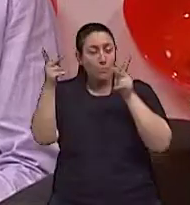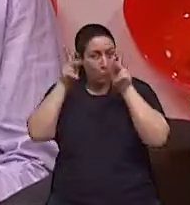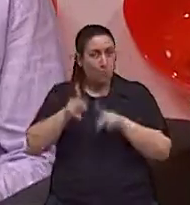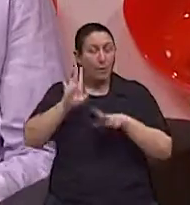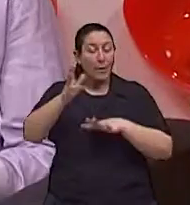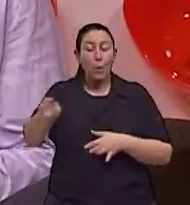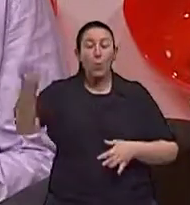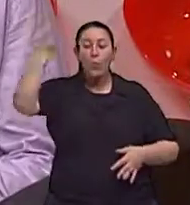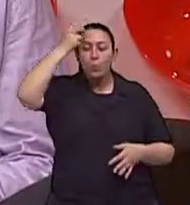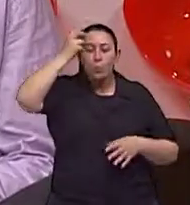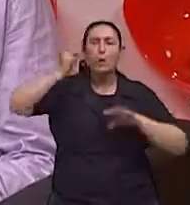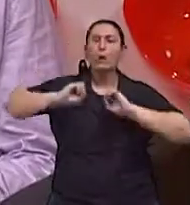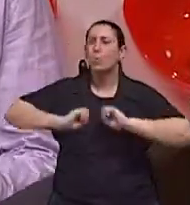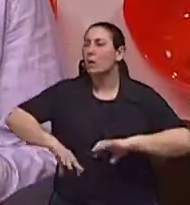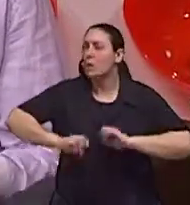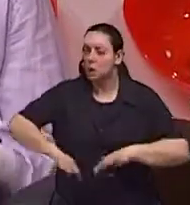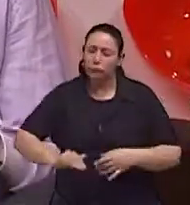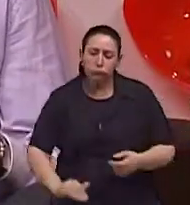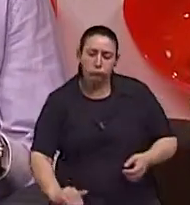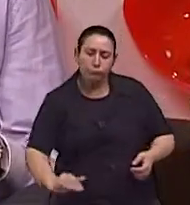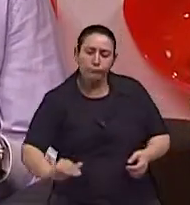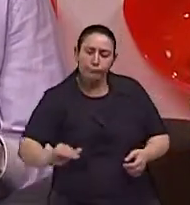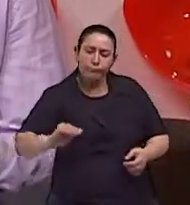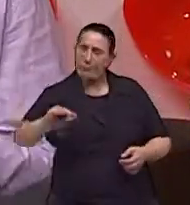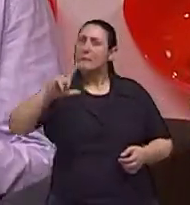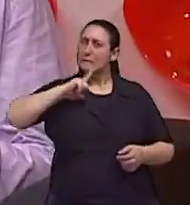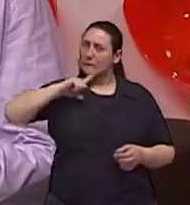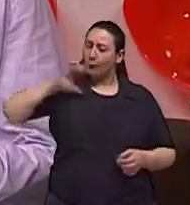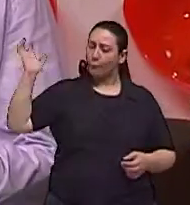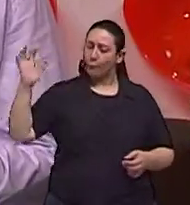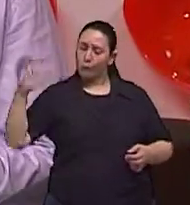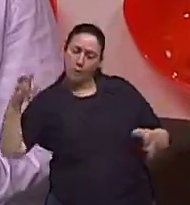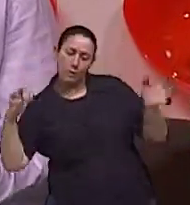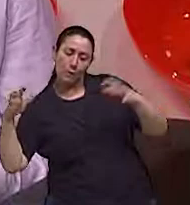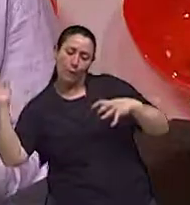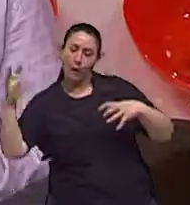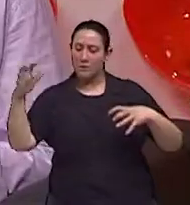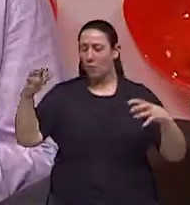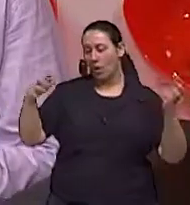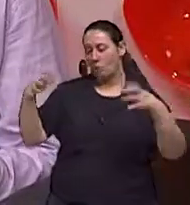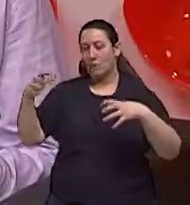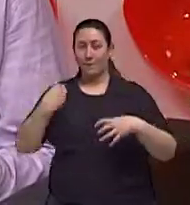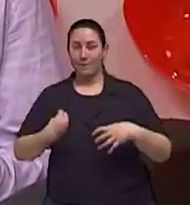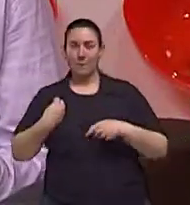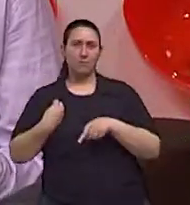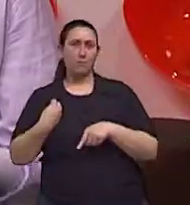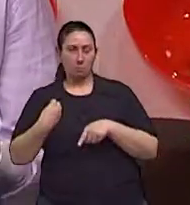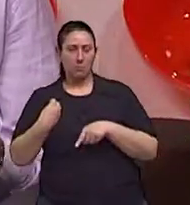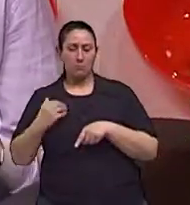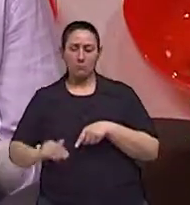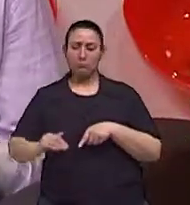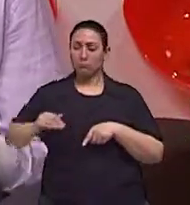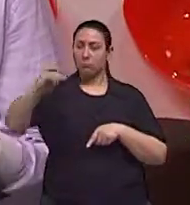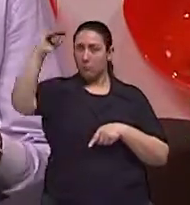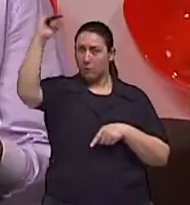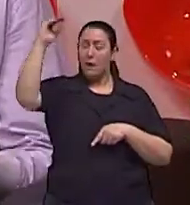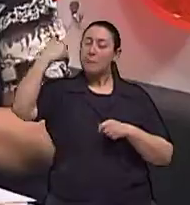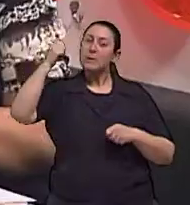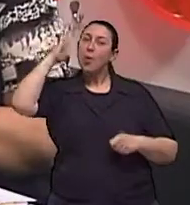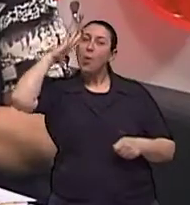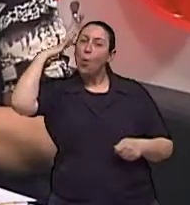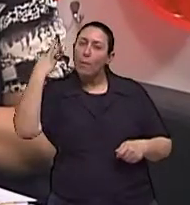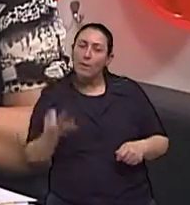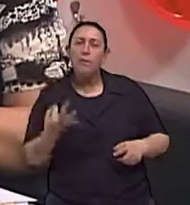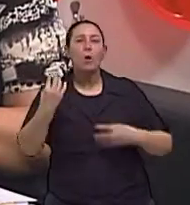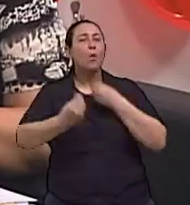tudo isso vai influenciar a nossa vida tanto positivamente quanto negativamente e nós termos um entendimento disso e uma compreensão mais profunda